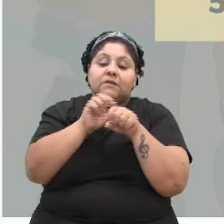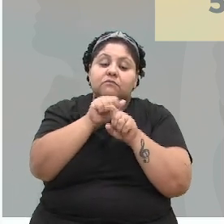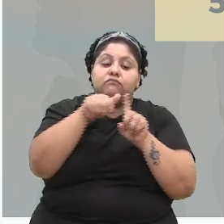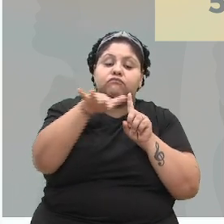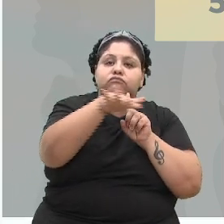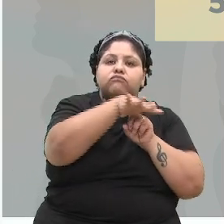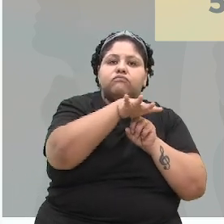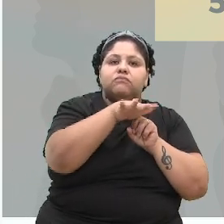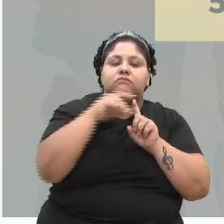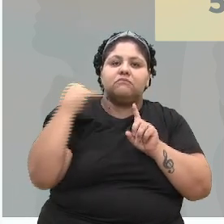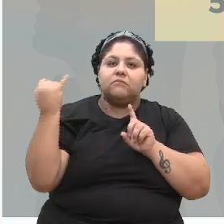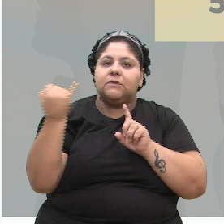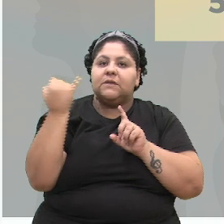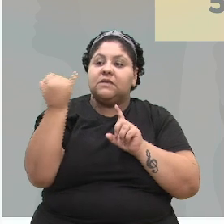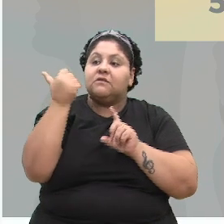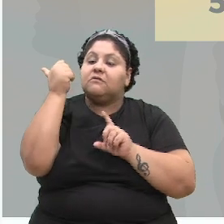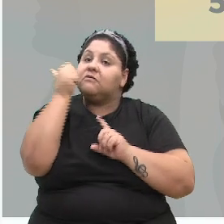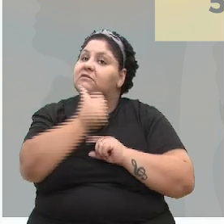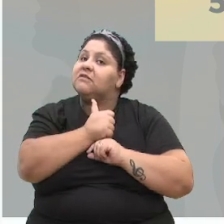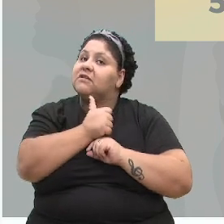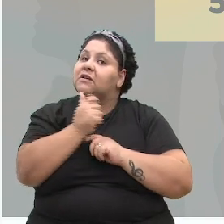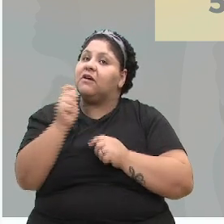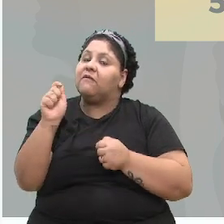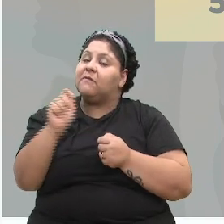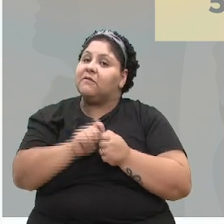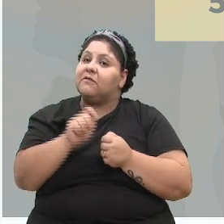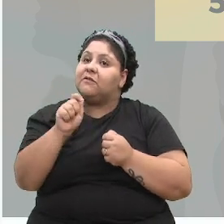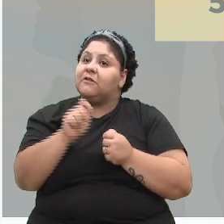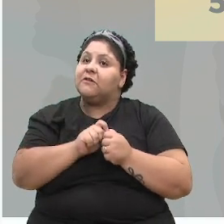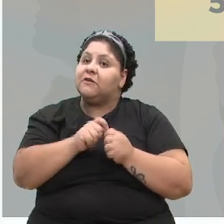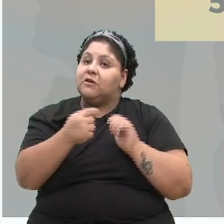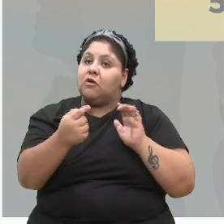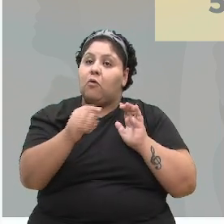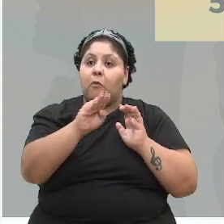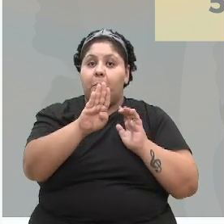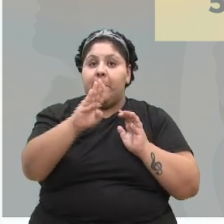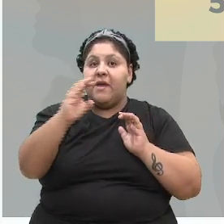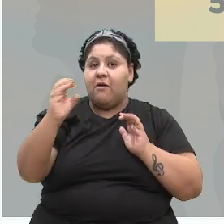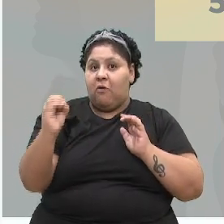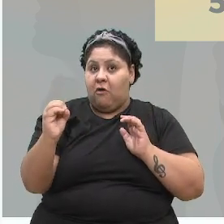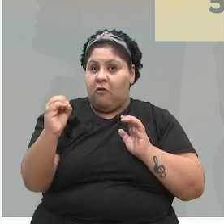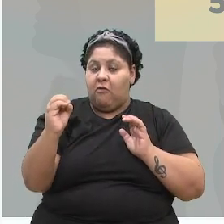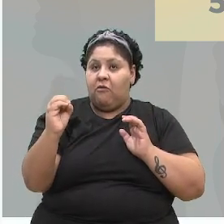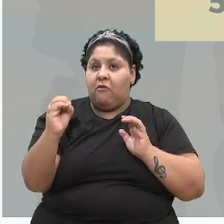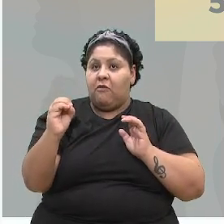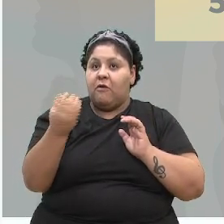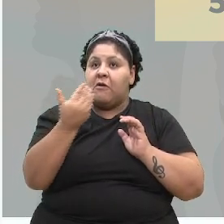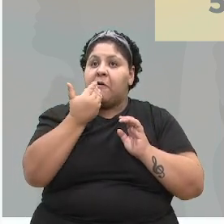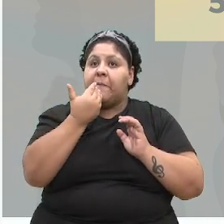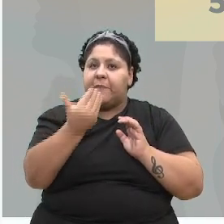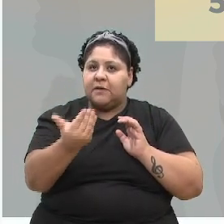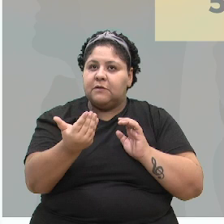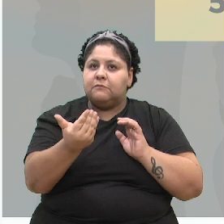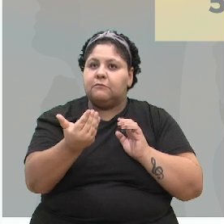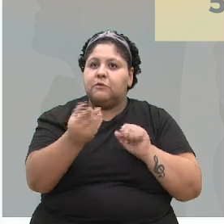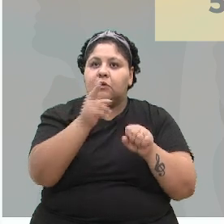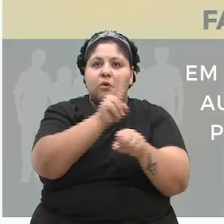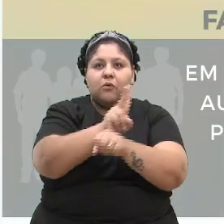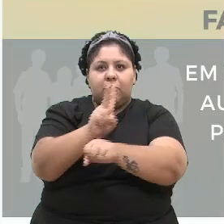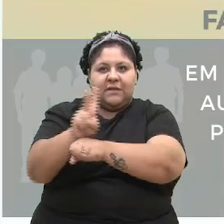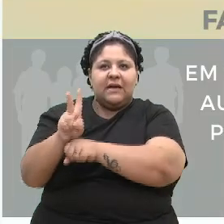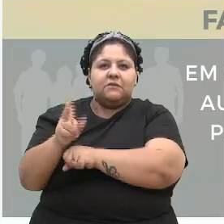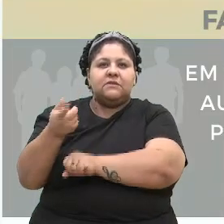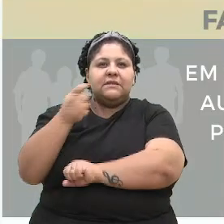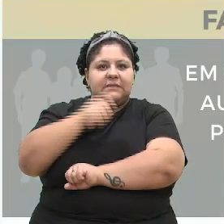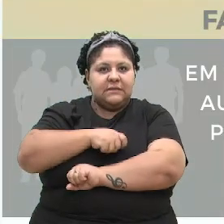sobre a importância das mulheres fazerem o registro de boletim de ocorrência e pedirem a medida protetiva.